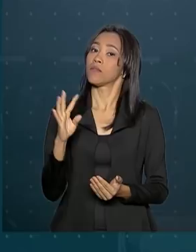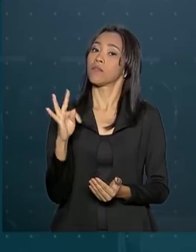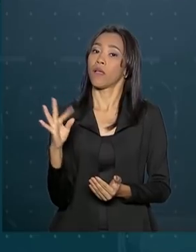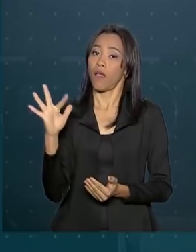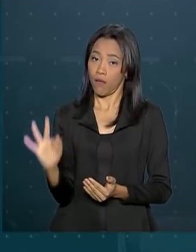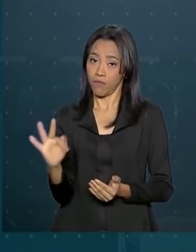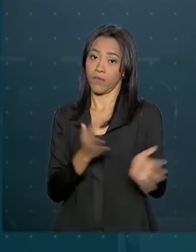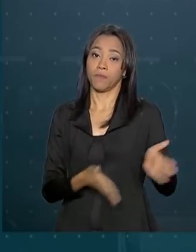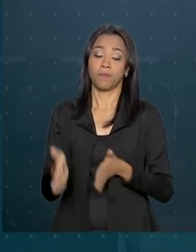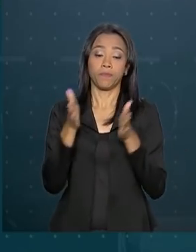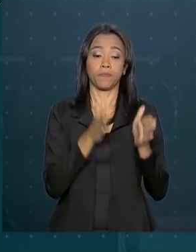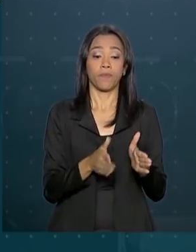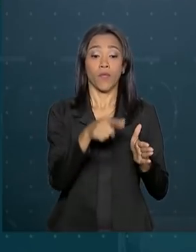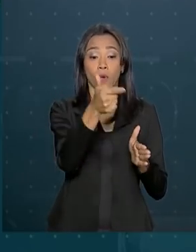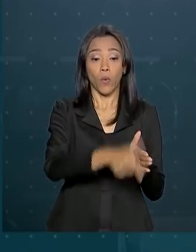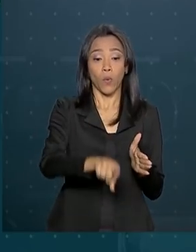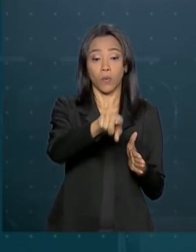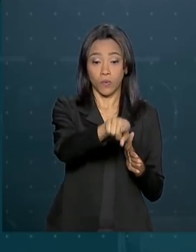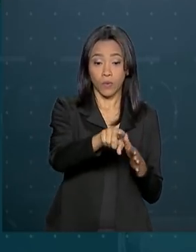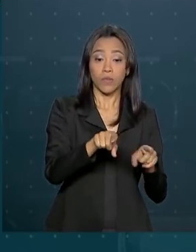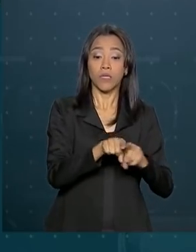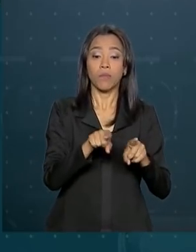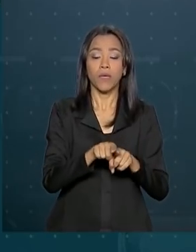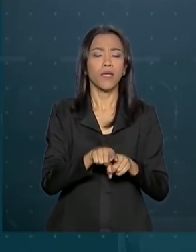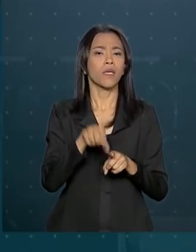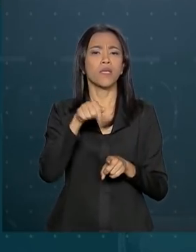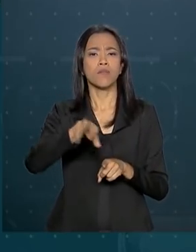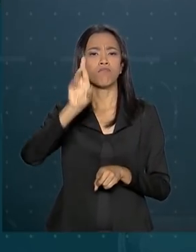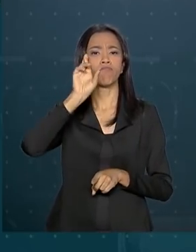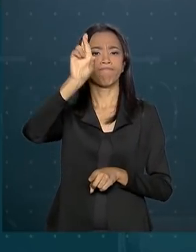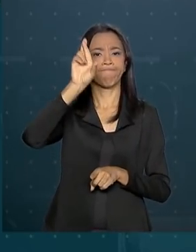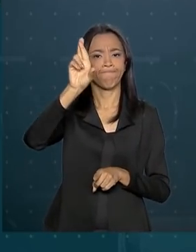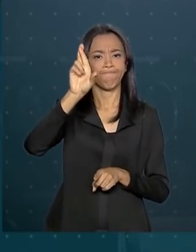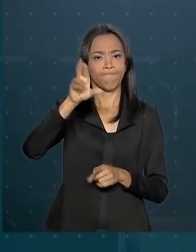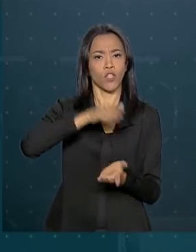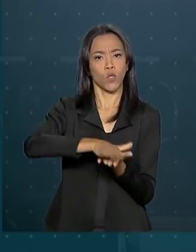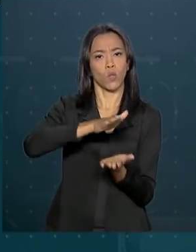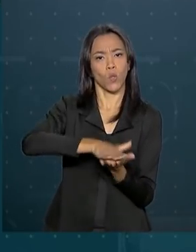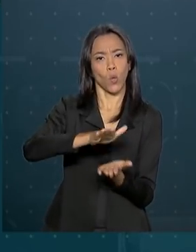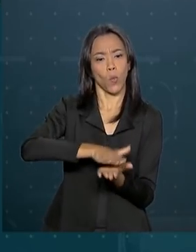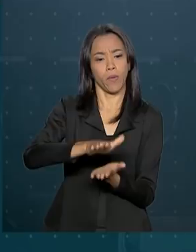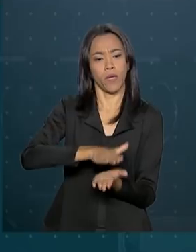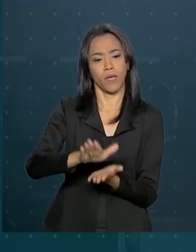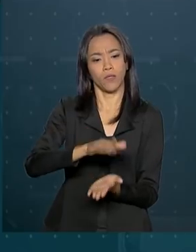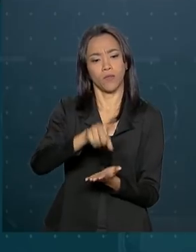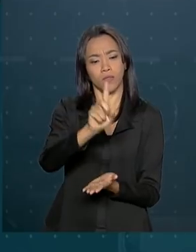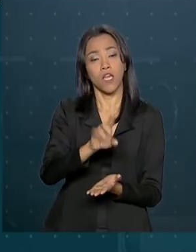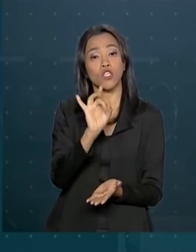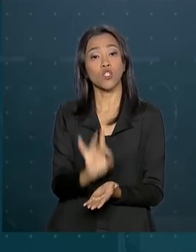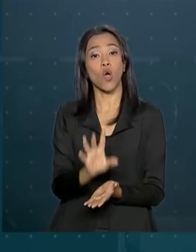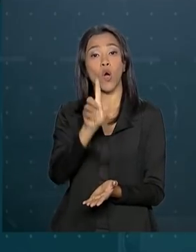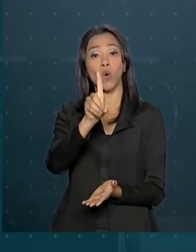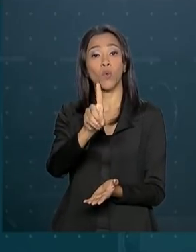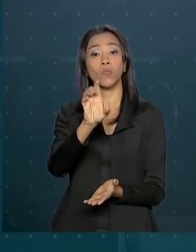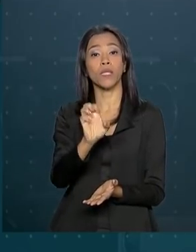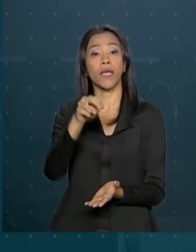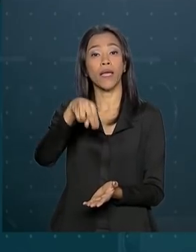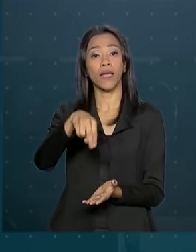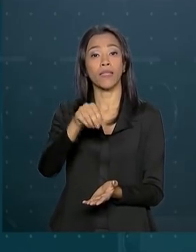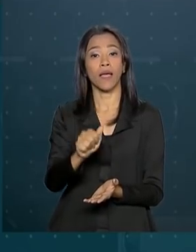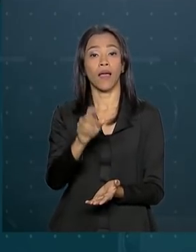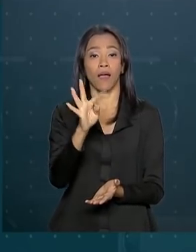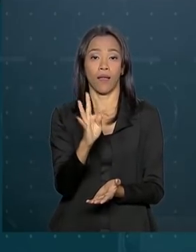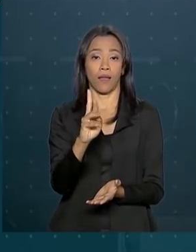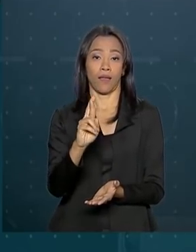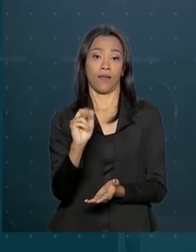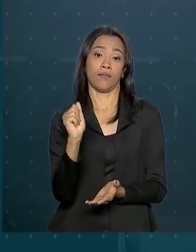centraliza no Departamento Nacional de Trânsito a competência para a emissão de documentos eletrônicos de trânsito, como a CNH digital.